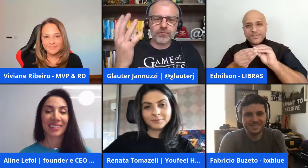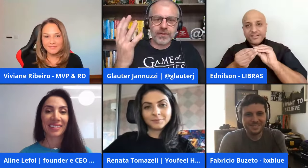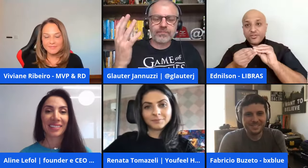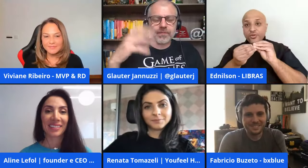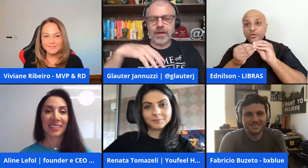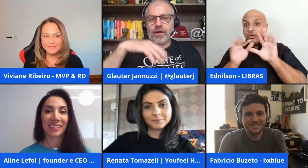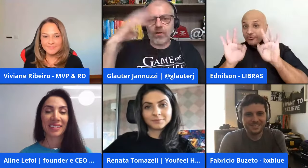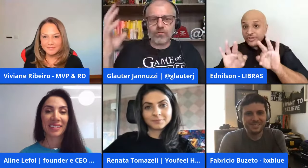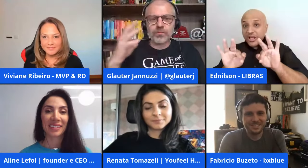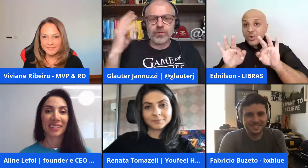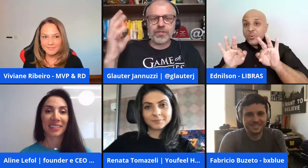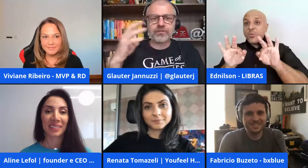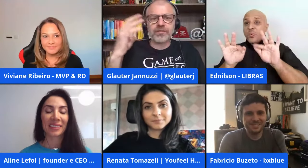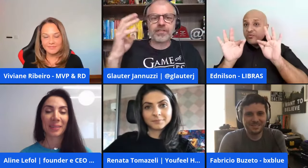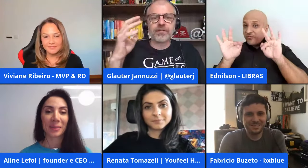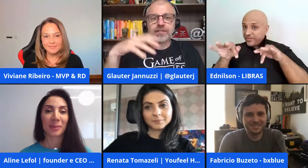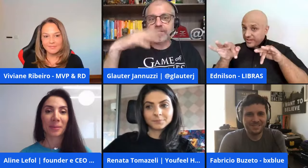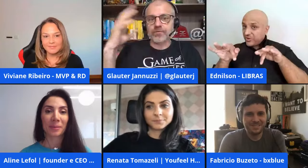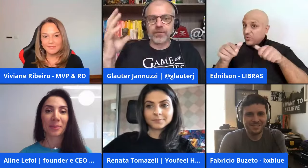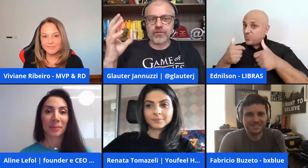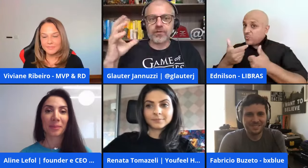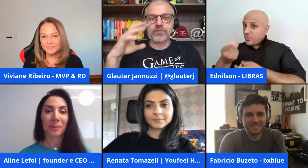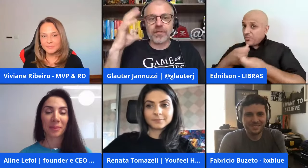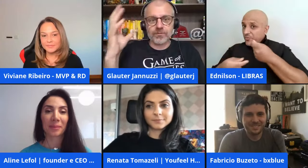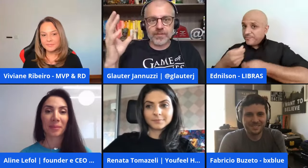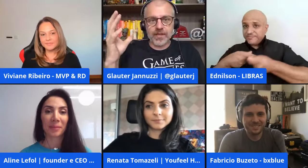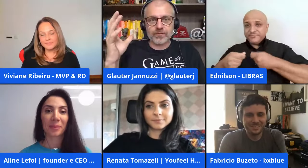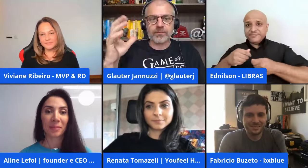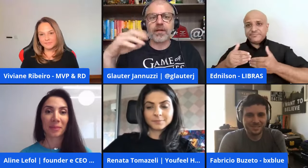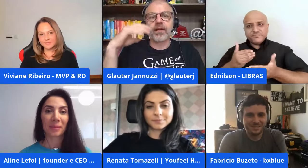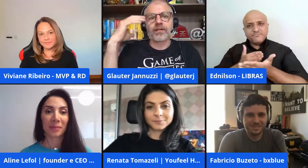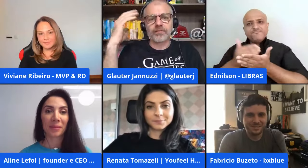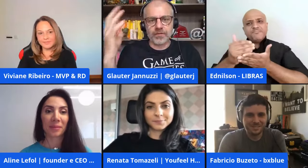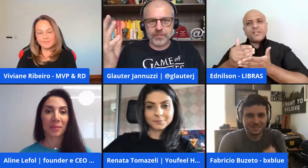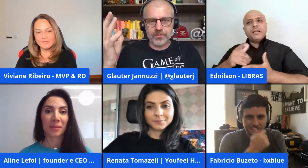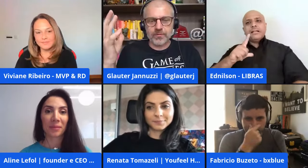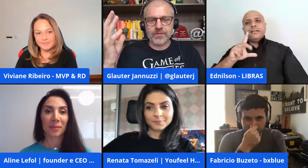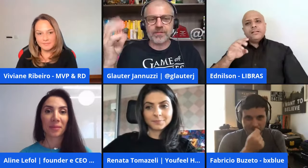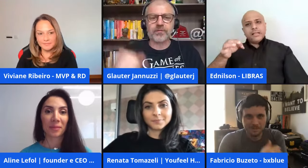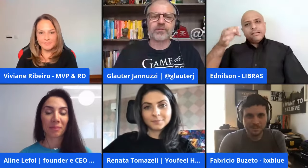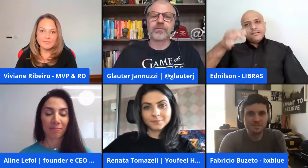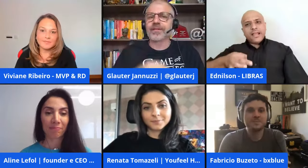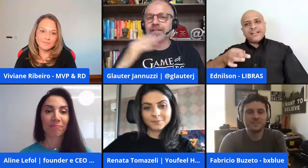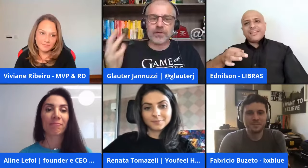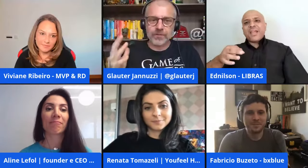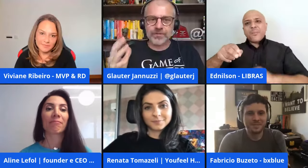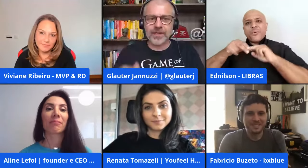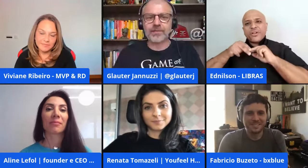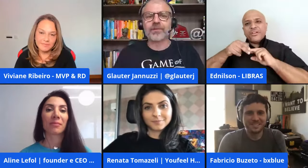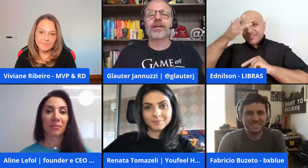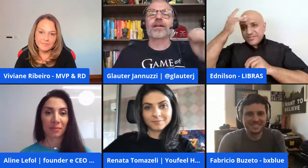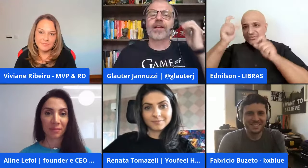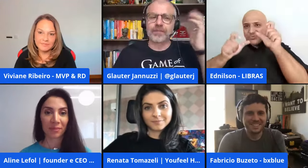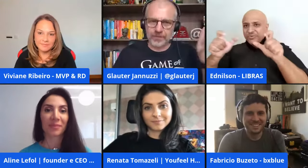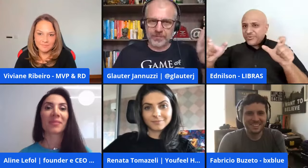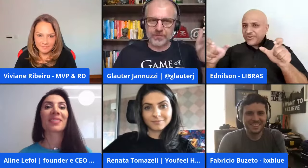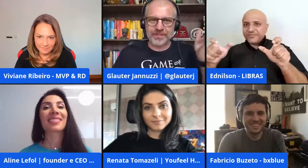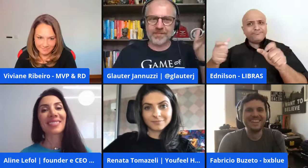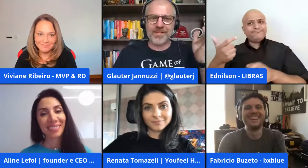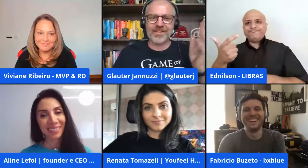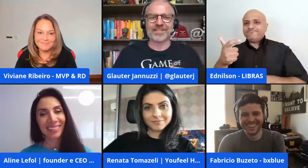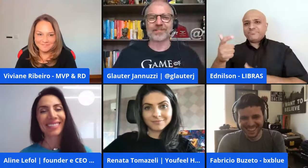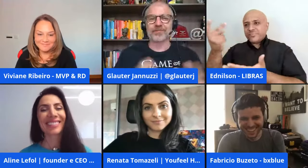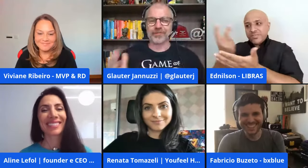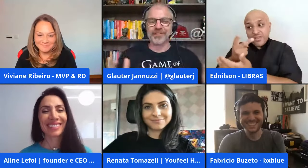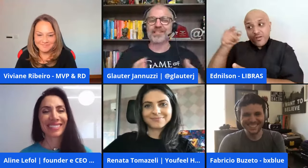negócios quando alguns projetos iniciativas de um negócio dão certo é devido às pessoas e quando não dão certo é devido às